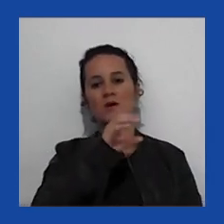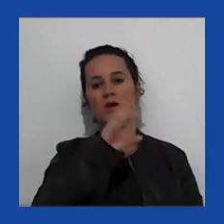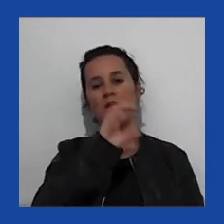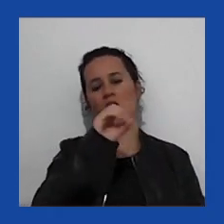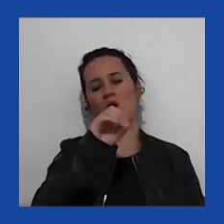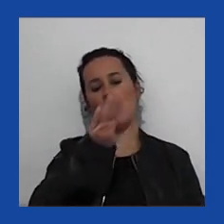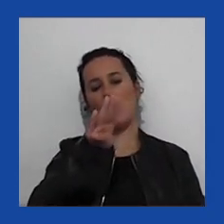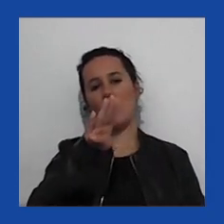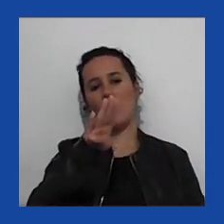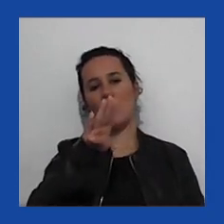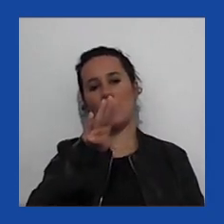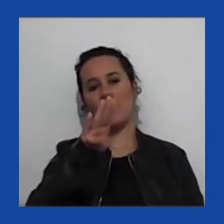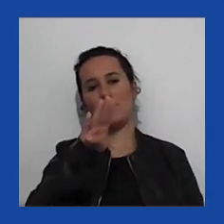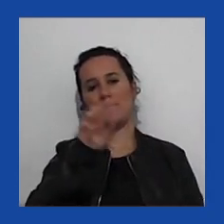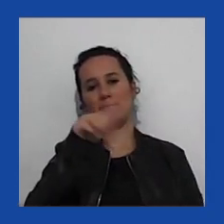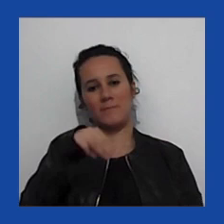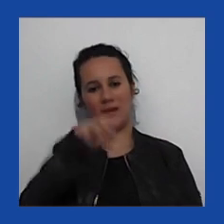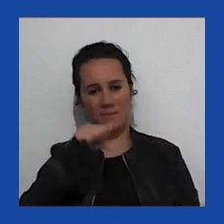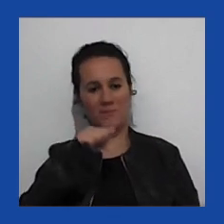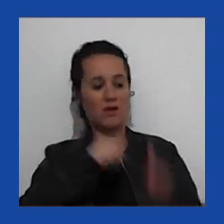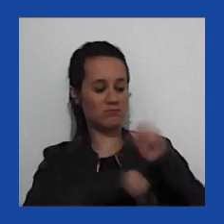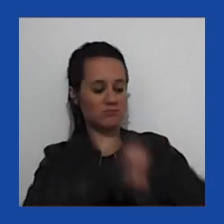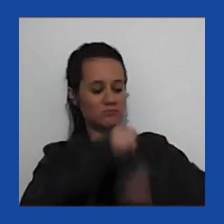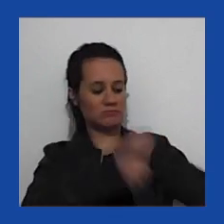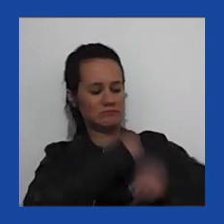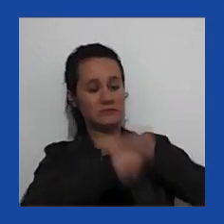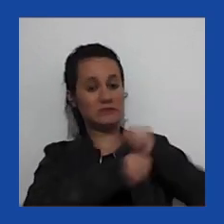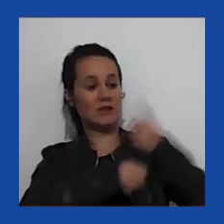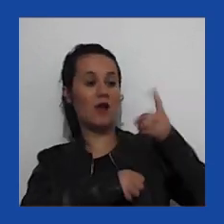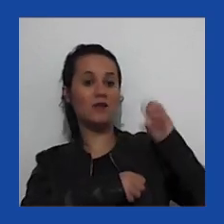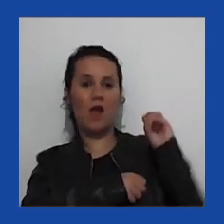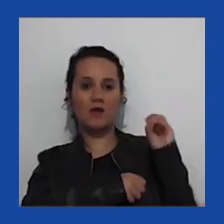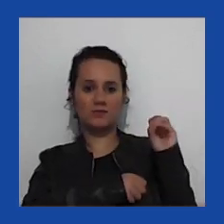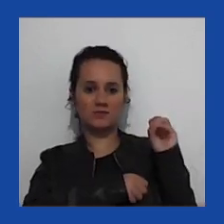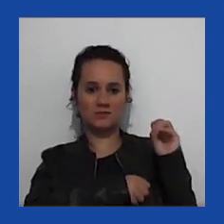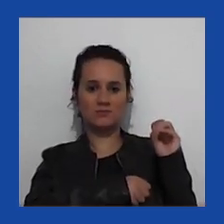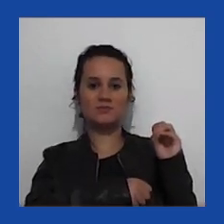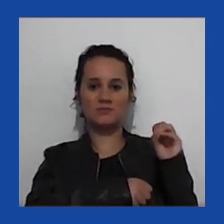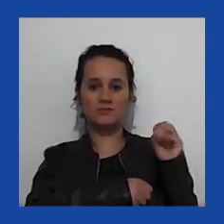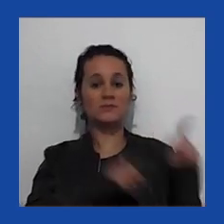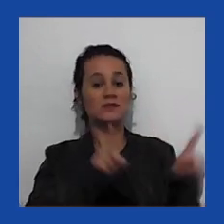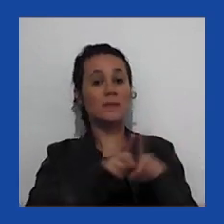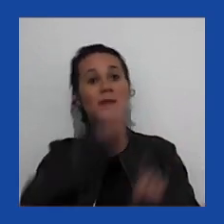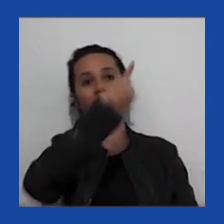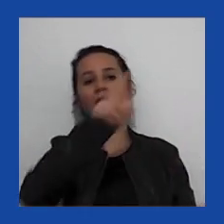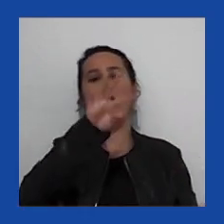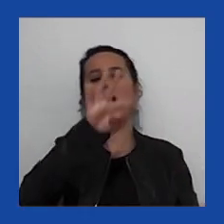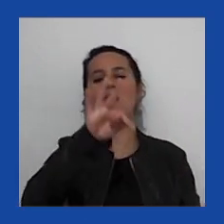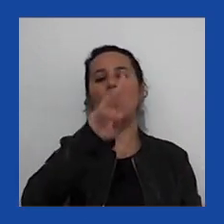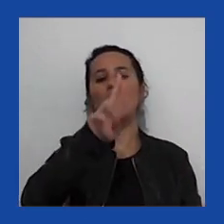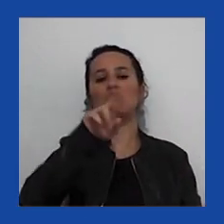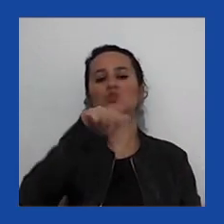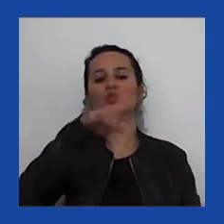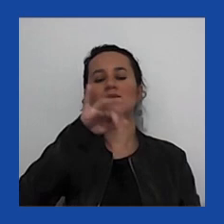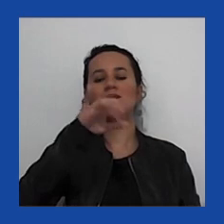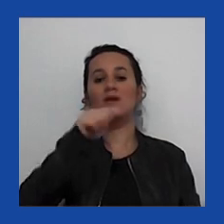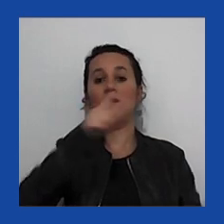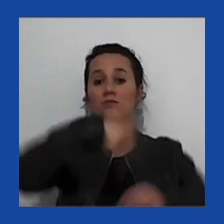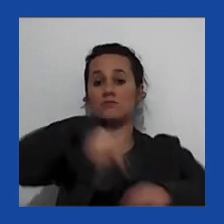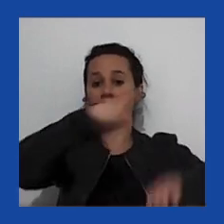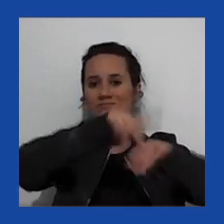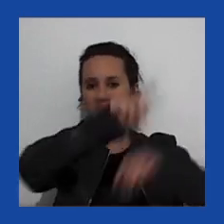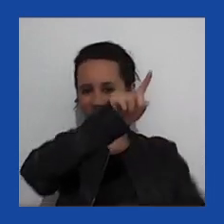está lá há dez anos. O problema do Erdogan em Turquia também. E é uma dicotomia.